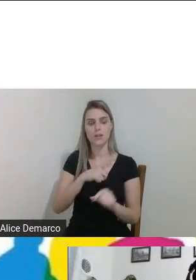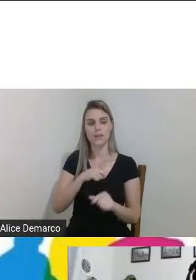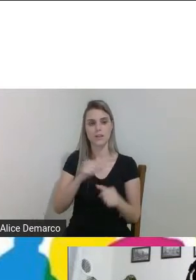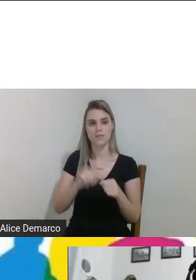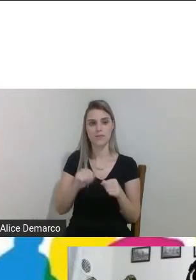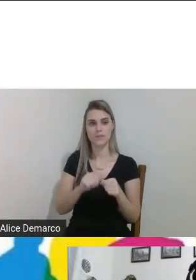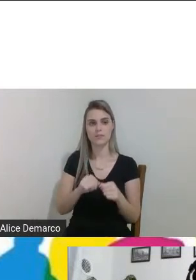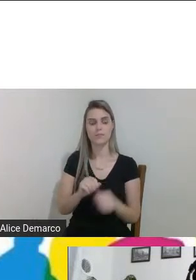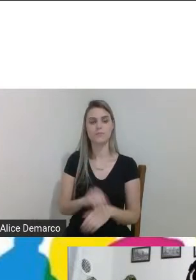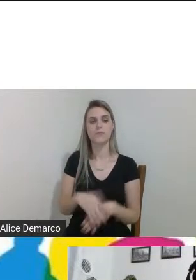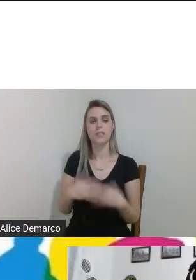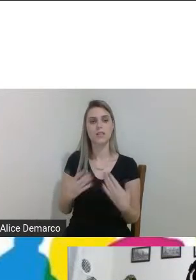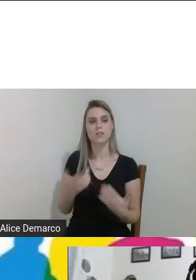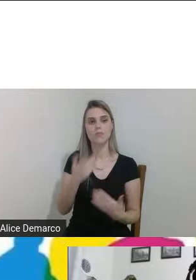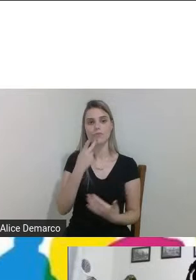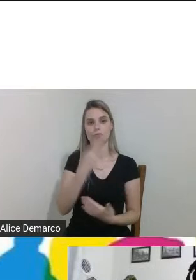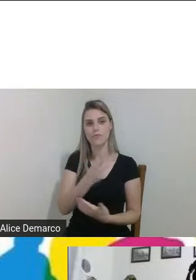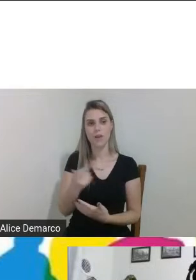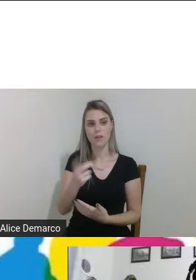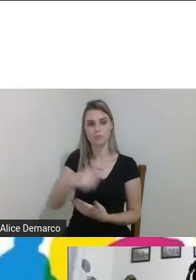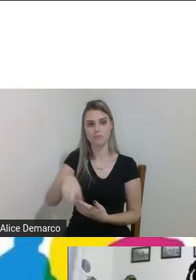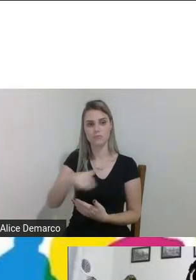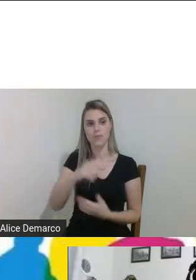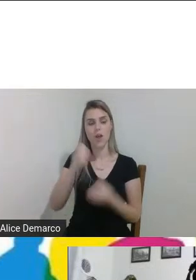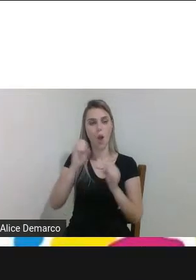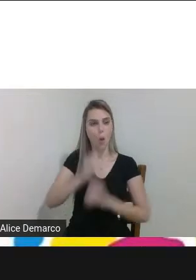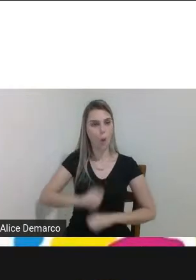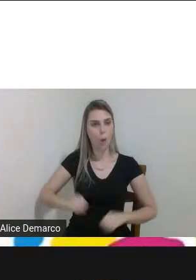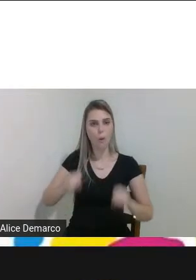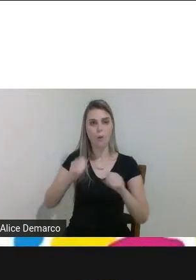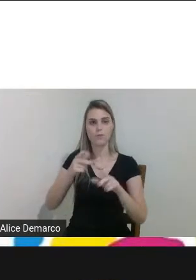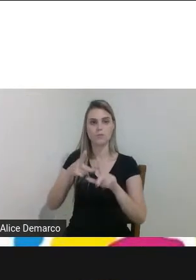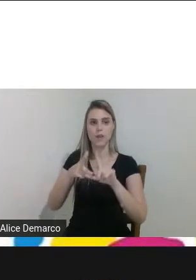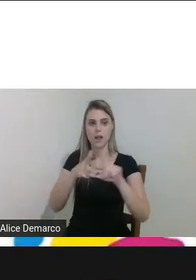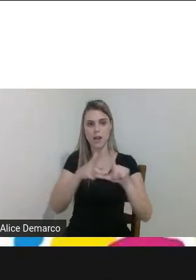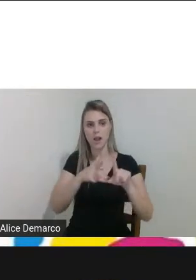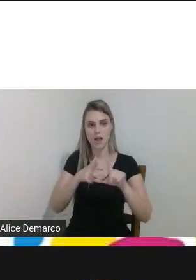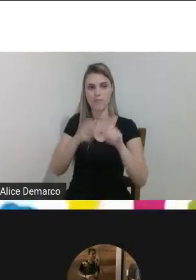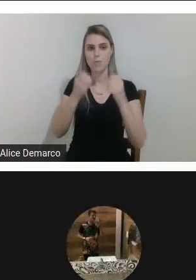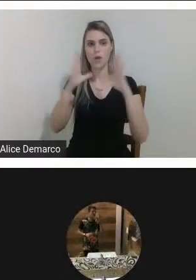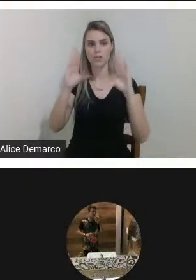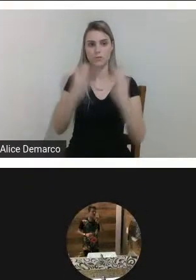então desejo a todos aqui uma ótima live e boa noite a todos